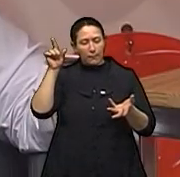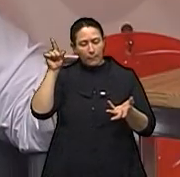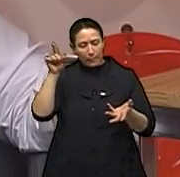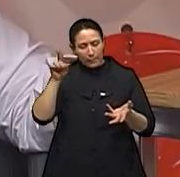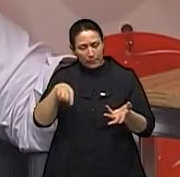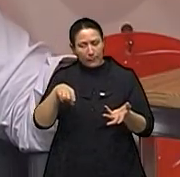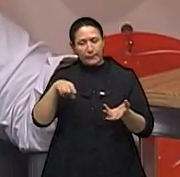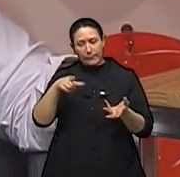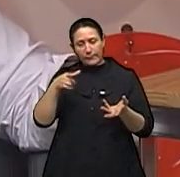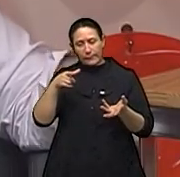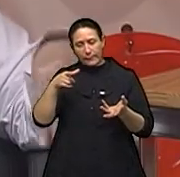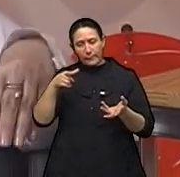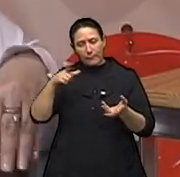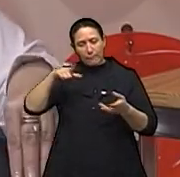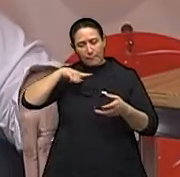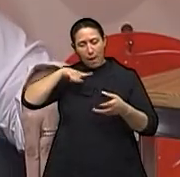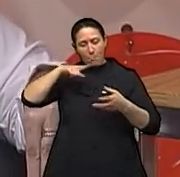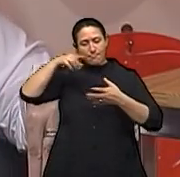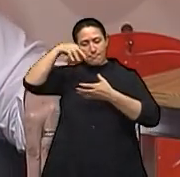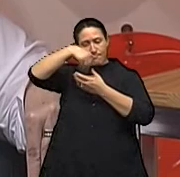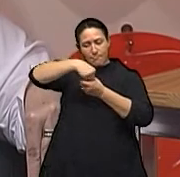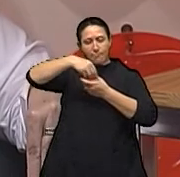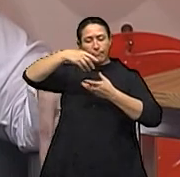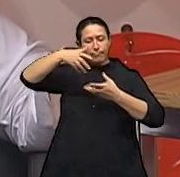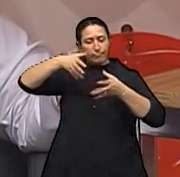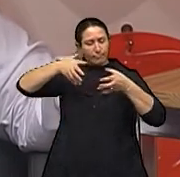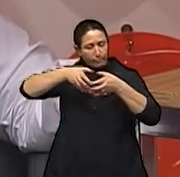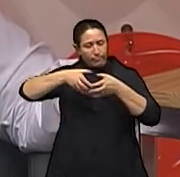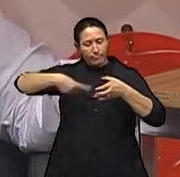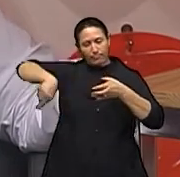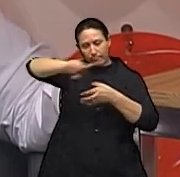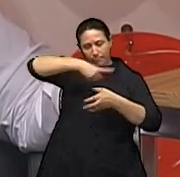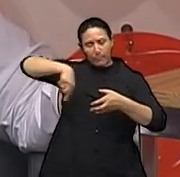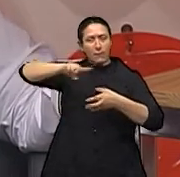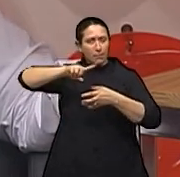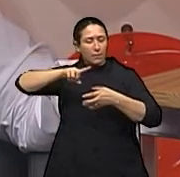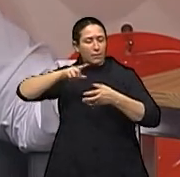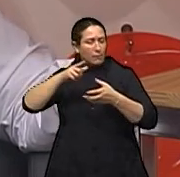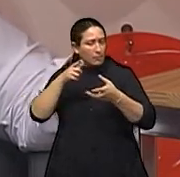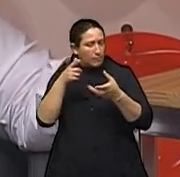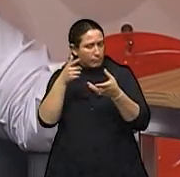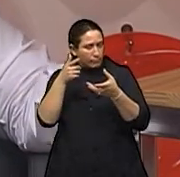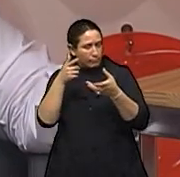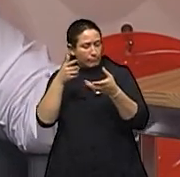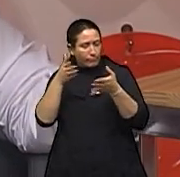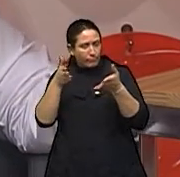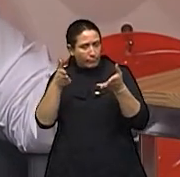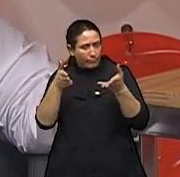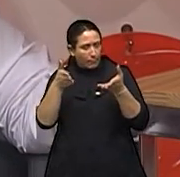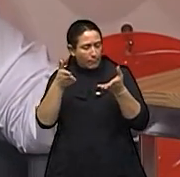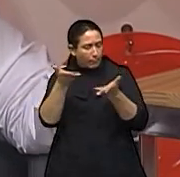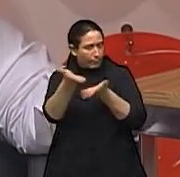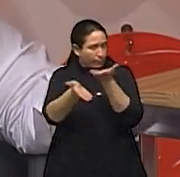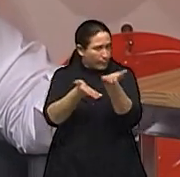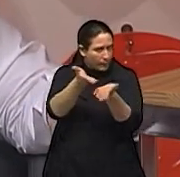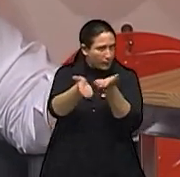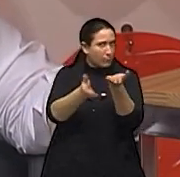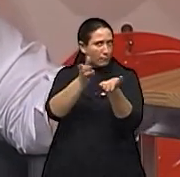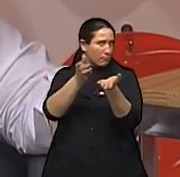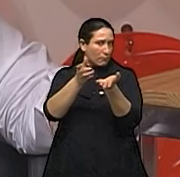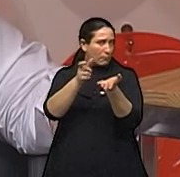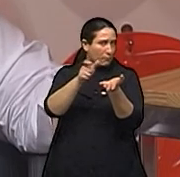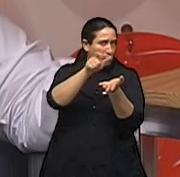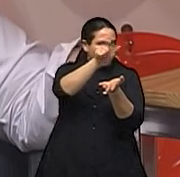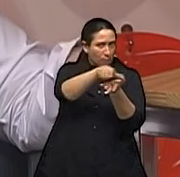pessoa, onde o psicoterapeuta é um auxiliar destes